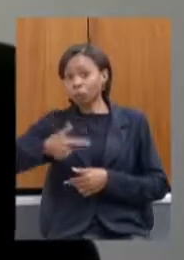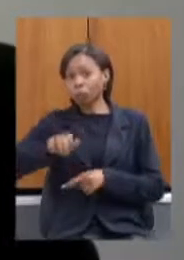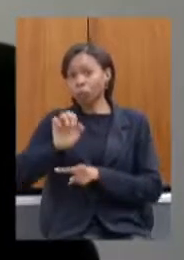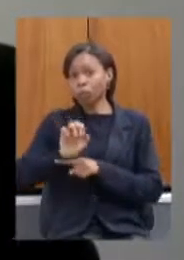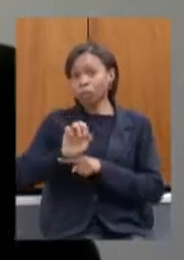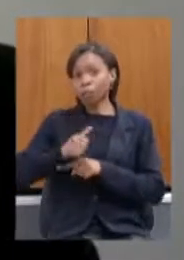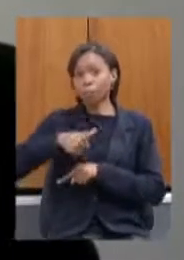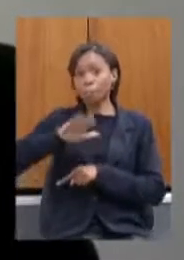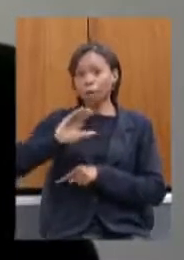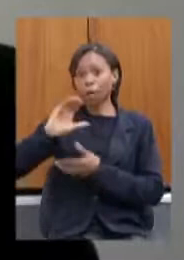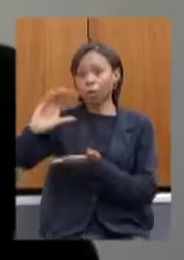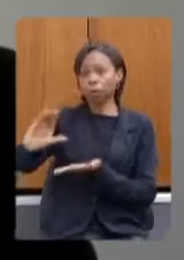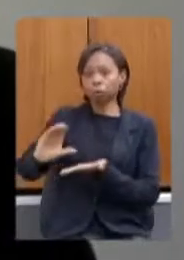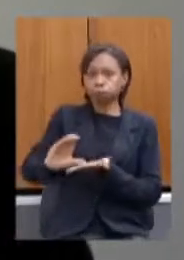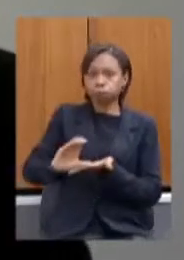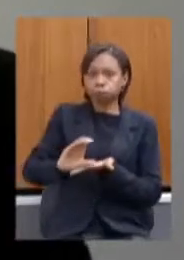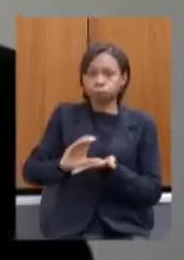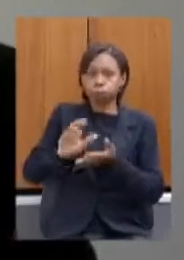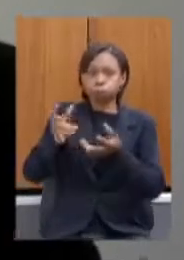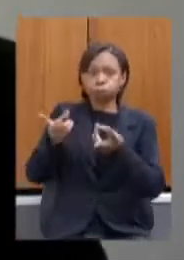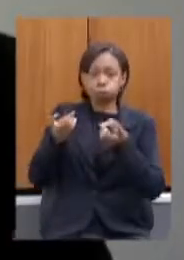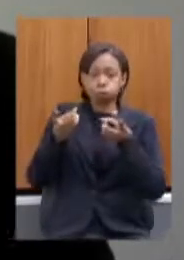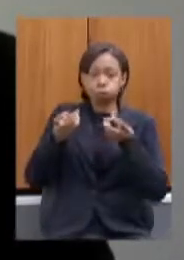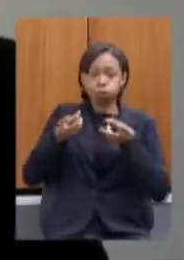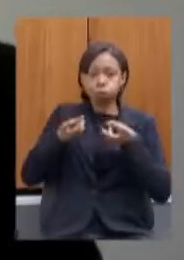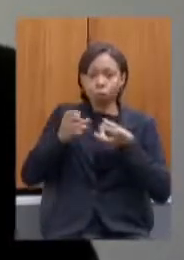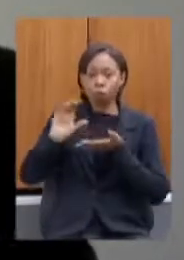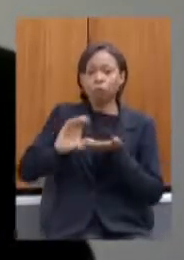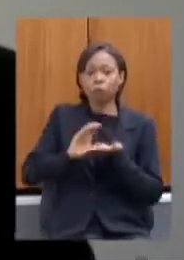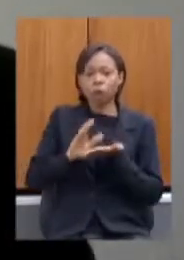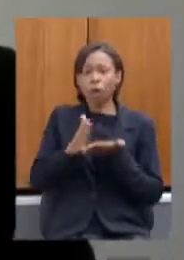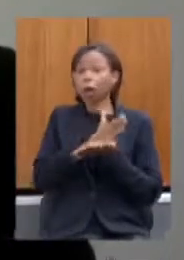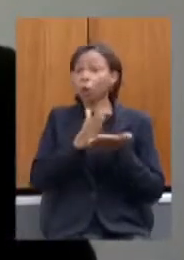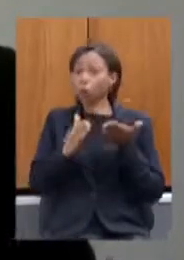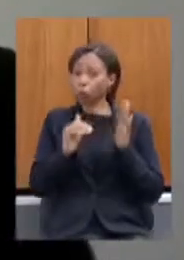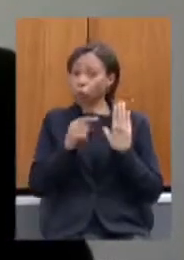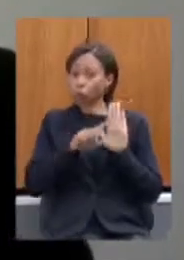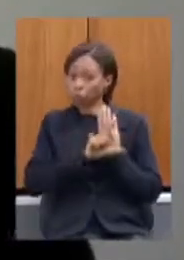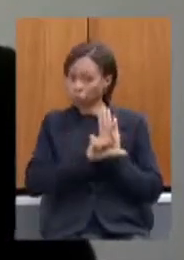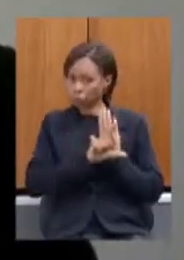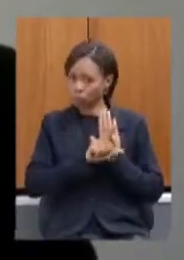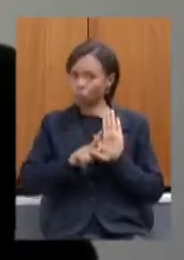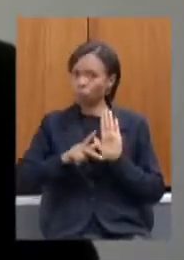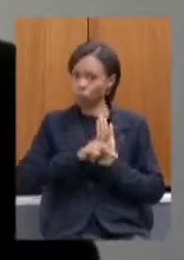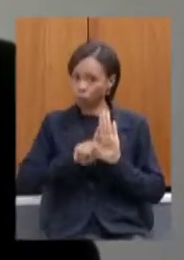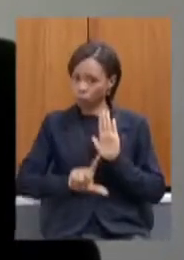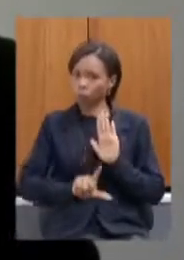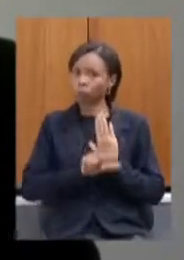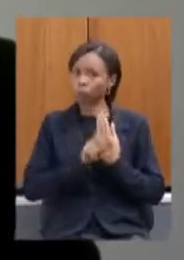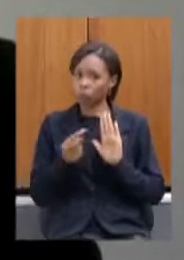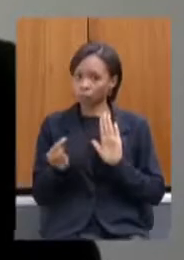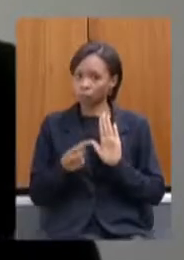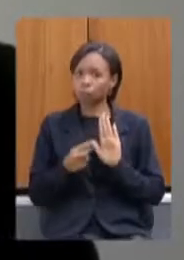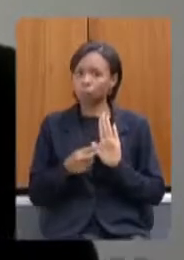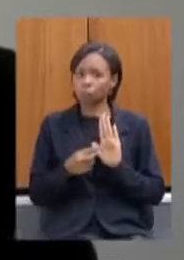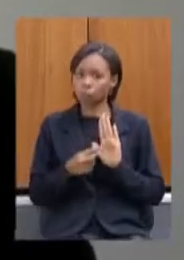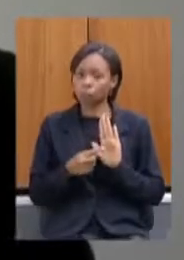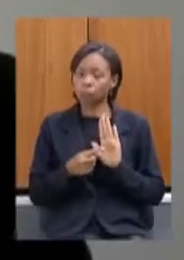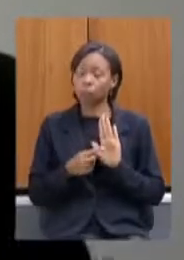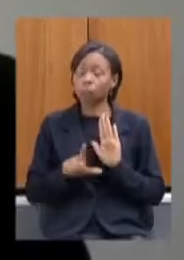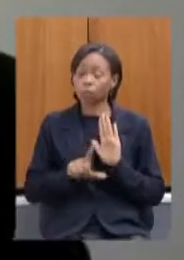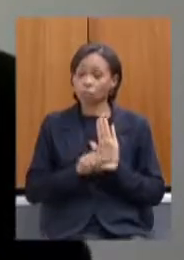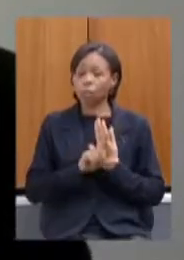obviamente quando se atrai investimento alguns previstos em lei eu vou deixar isso claro previstos em lei são